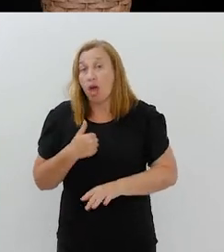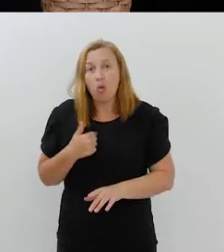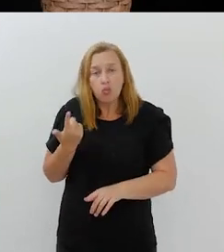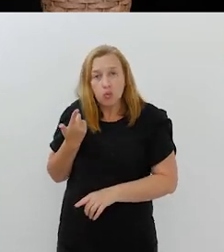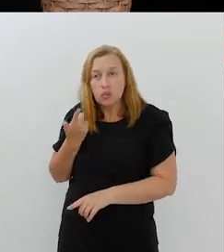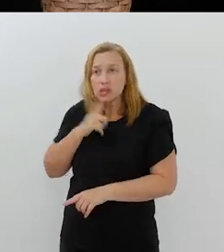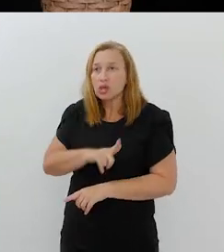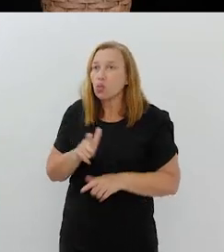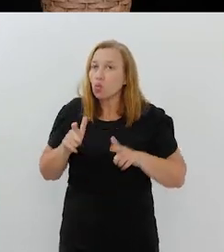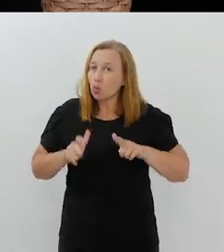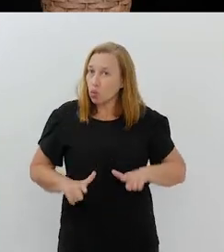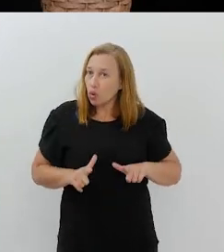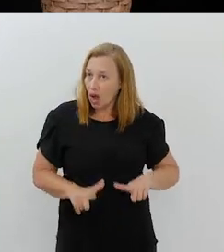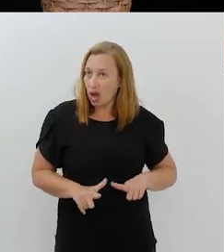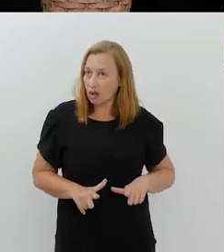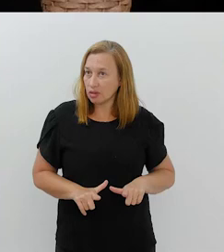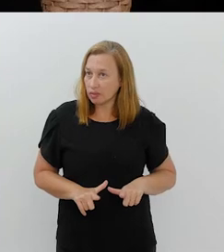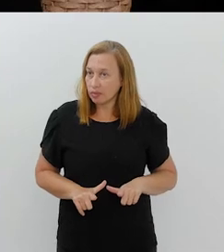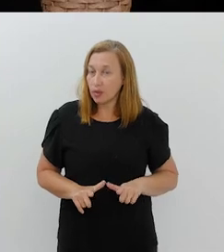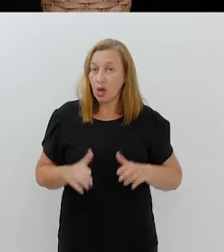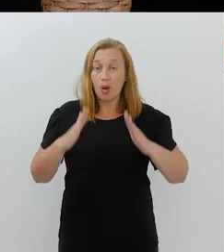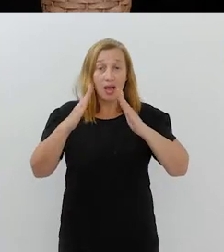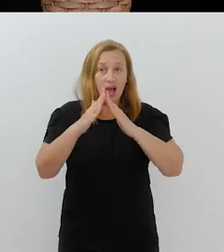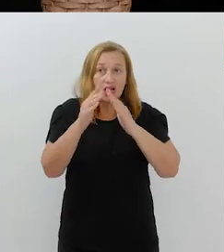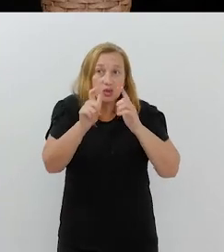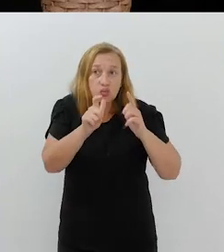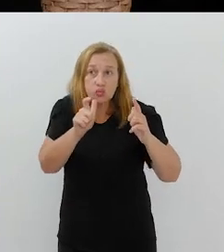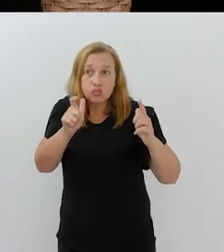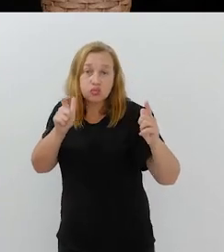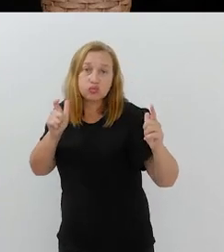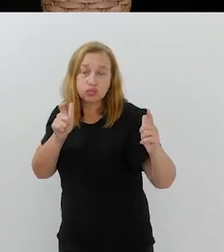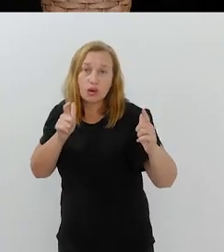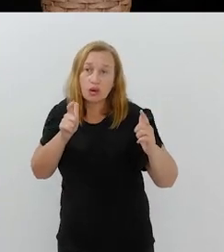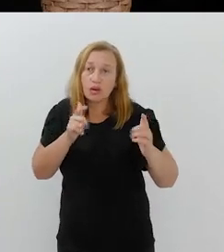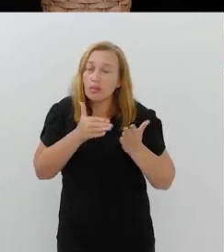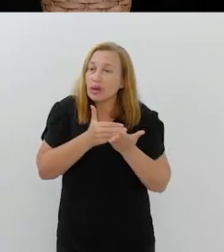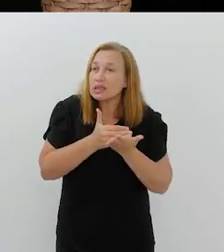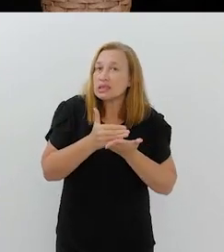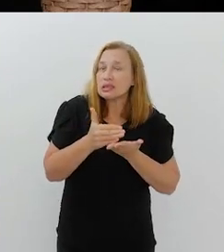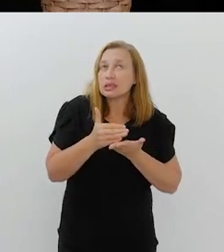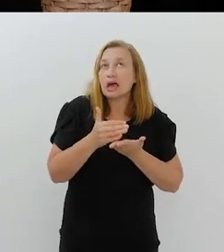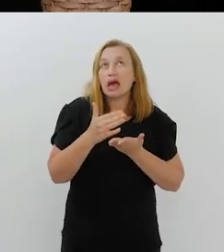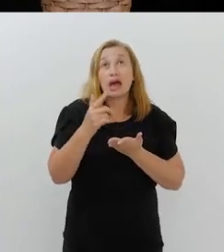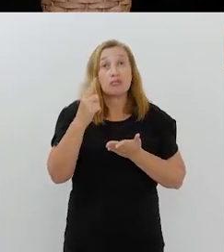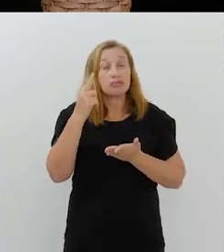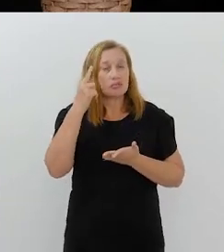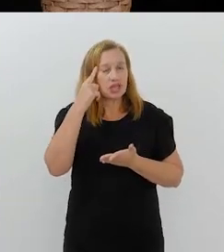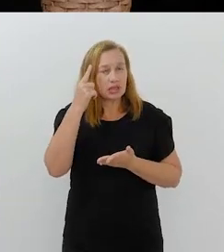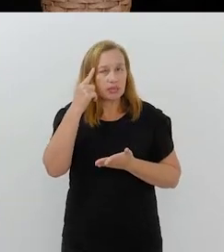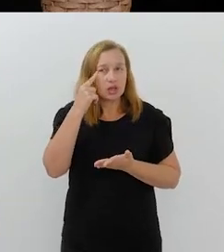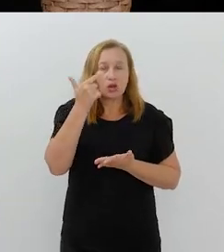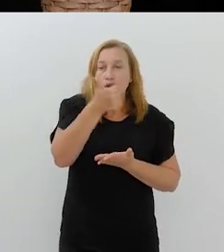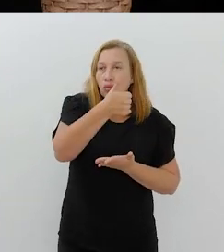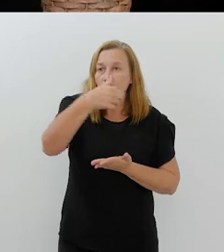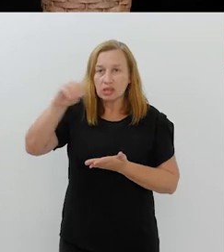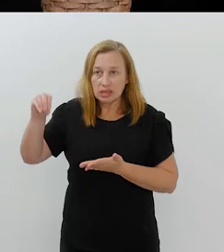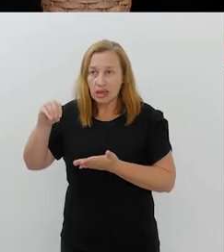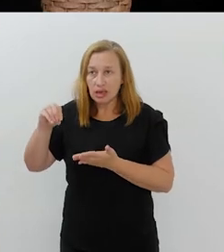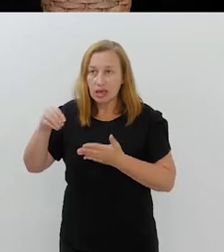E aí, eu consegui o local para alocar. uma casa grande, porque a ideia é que a gente começasse com 100.